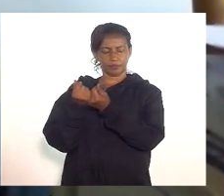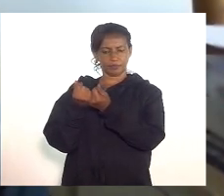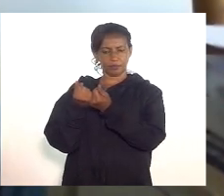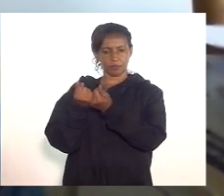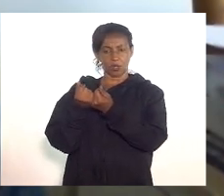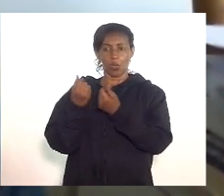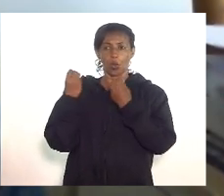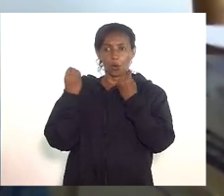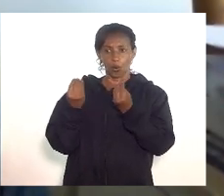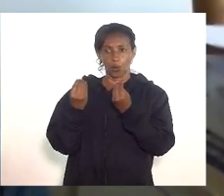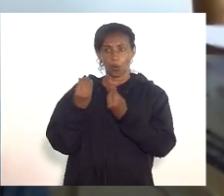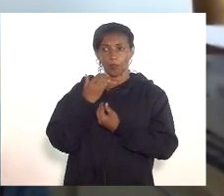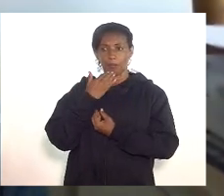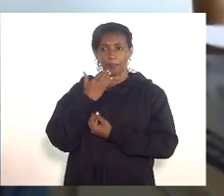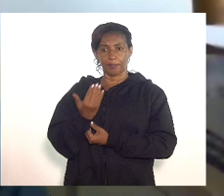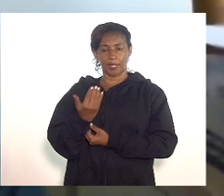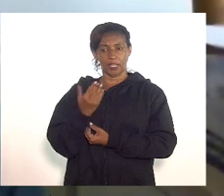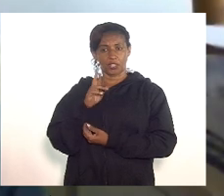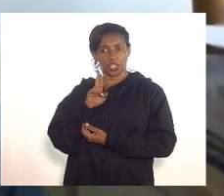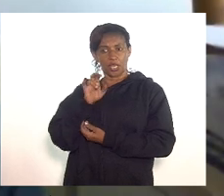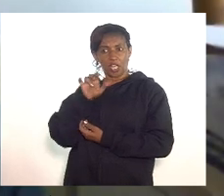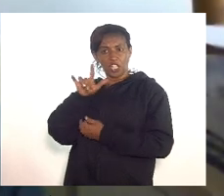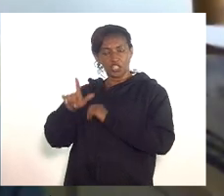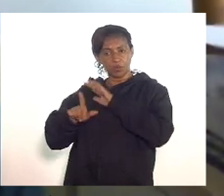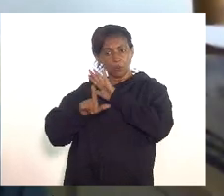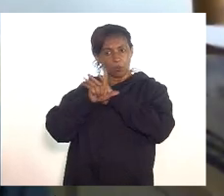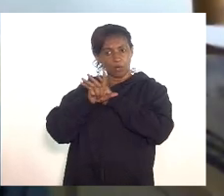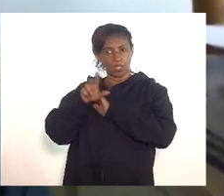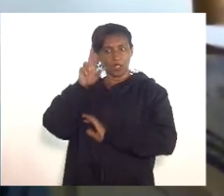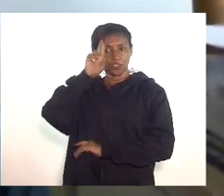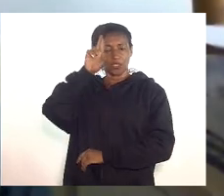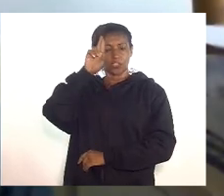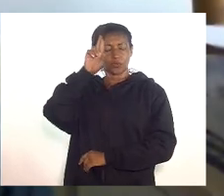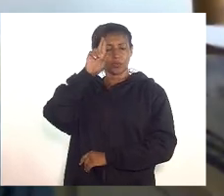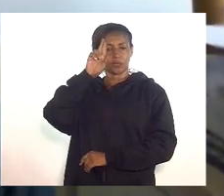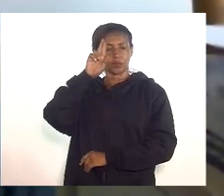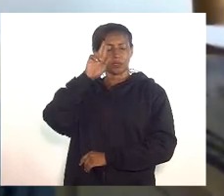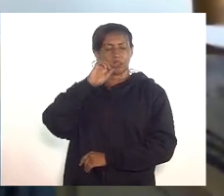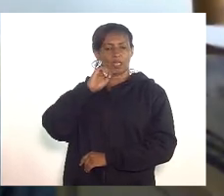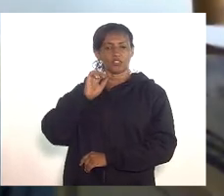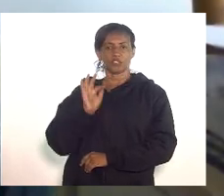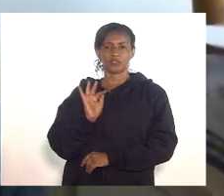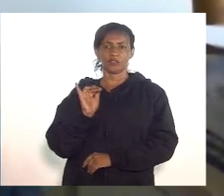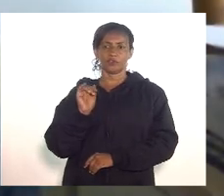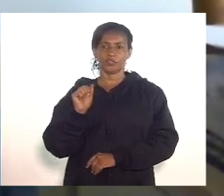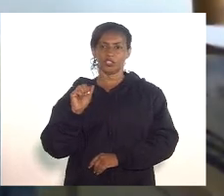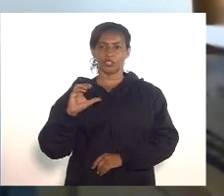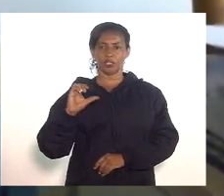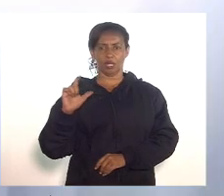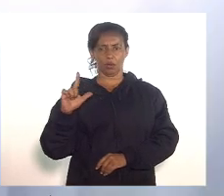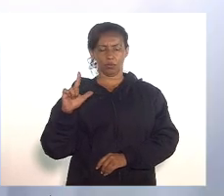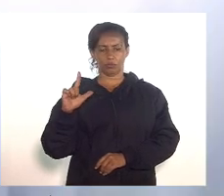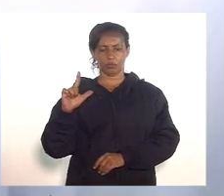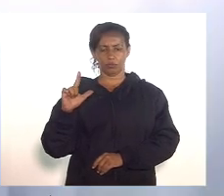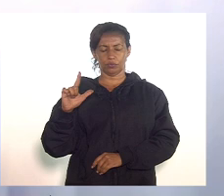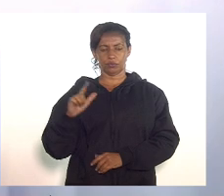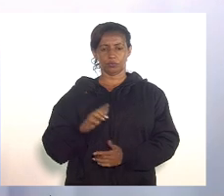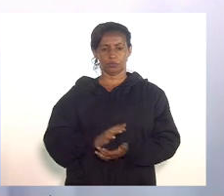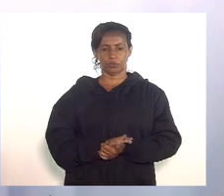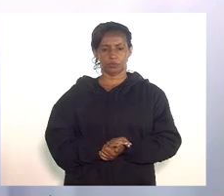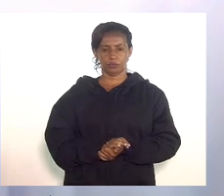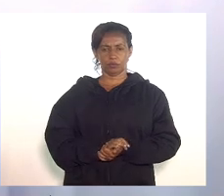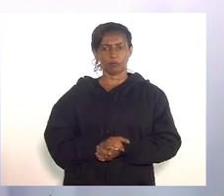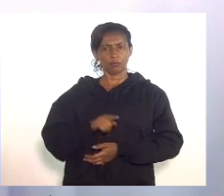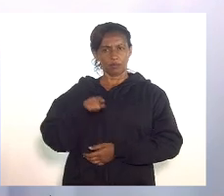determina não só o regime como a lei de responsabilidade fiscal de três o senhor